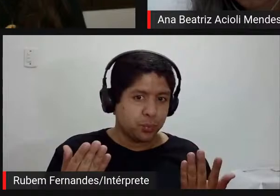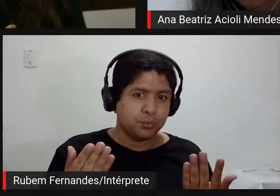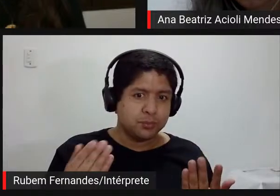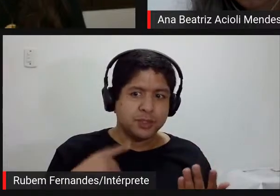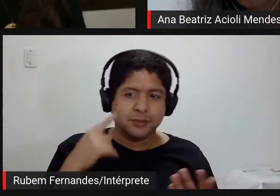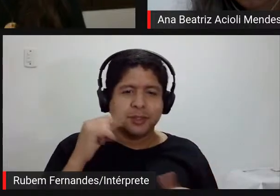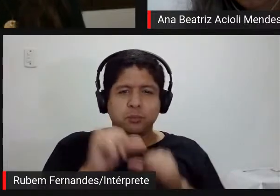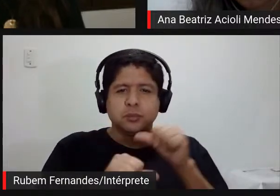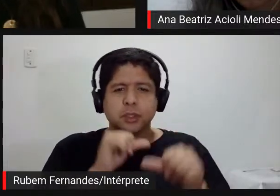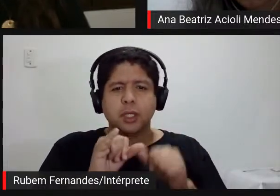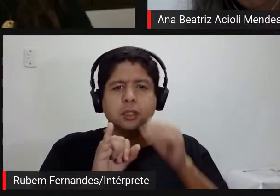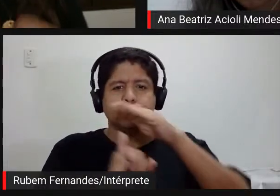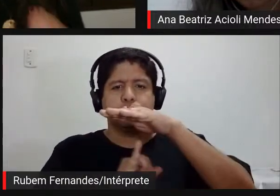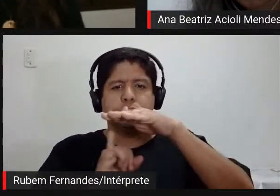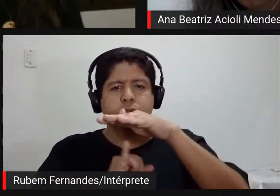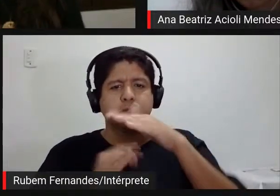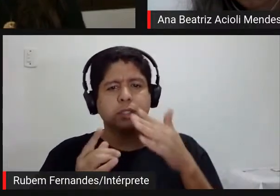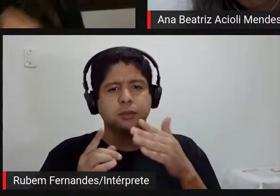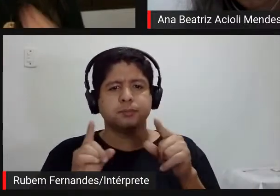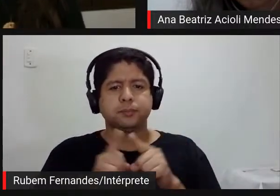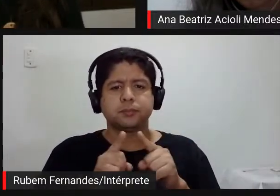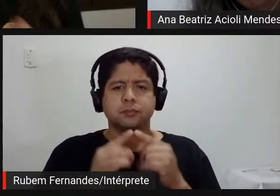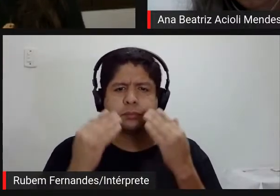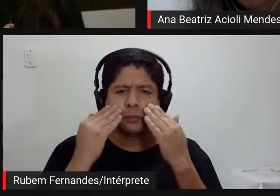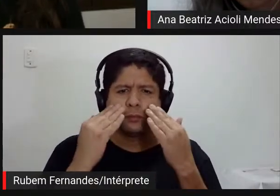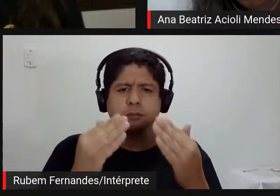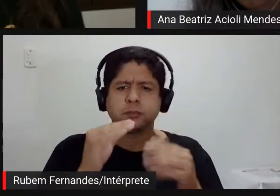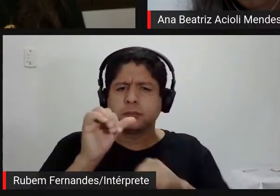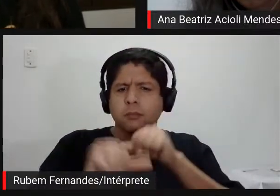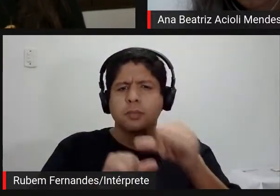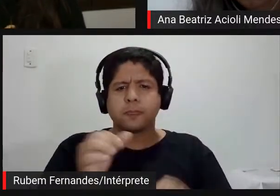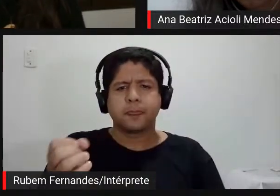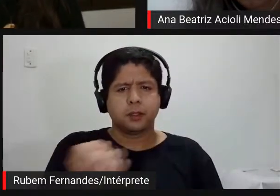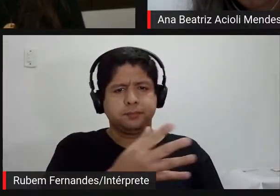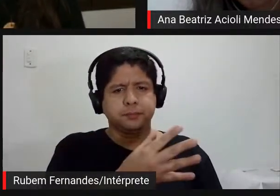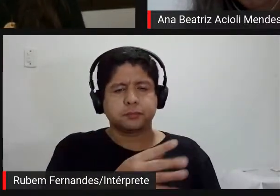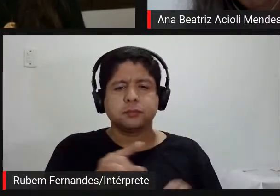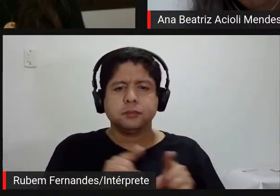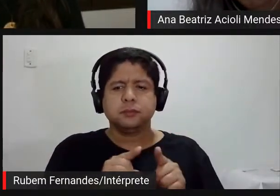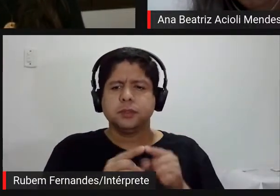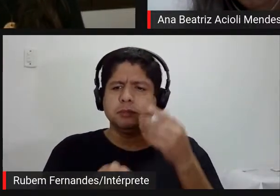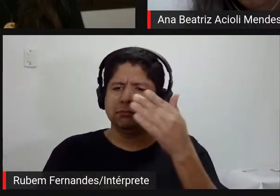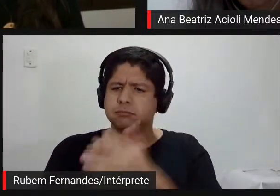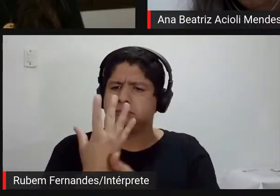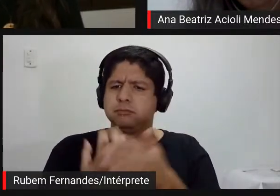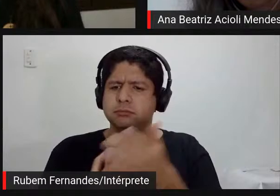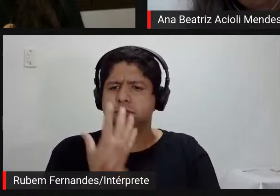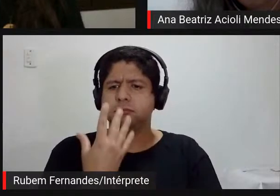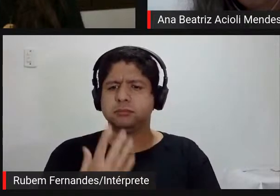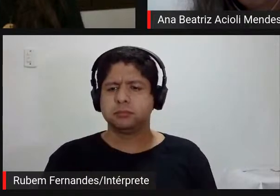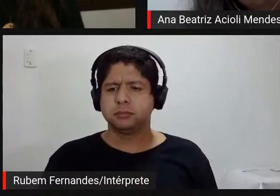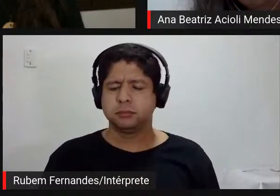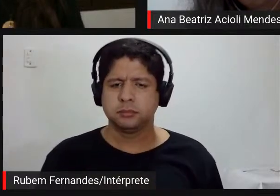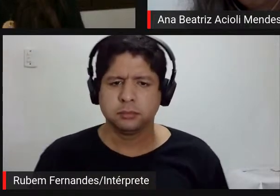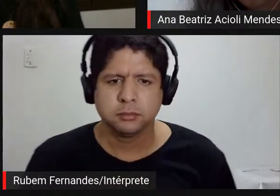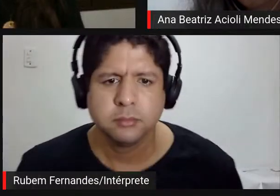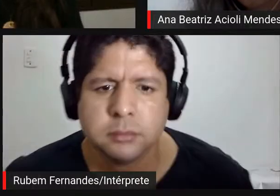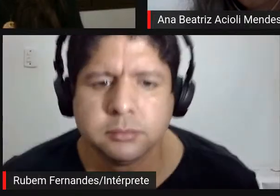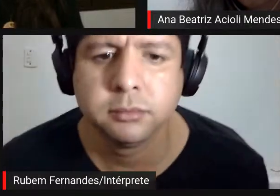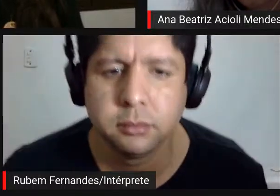instituição né da forma de renovação da forma de fazer curadoria da forma de fazer arte